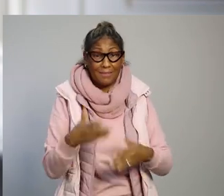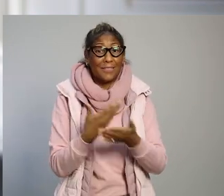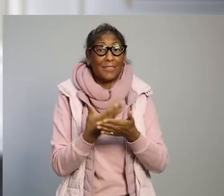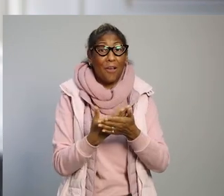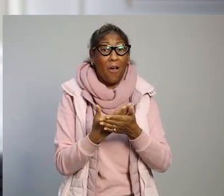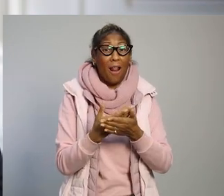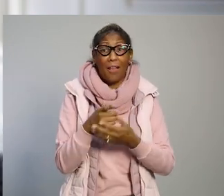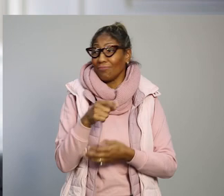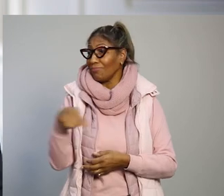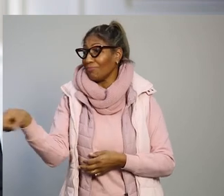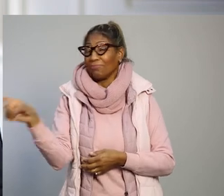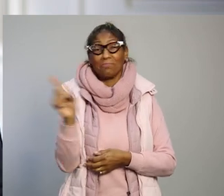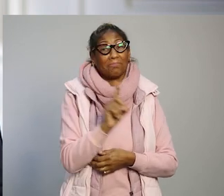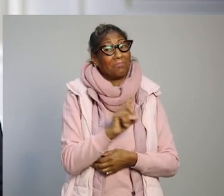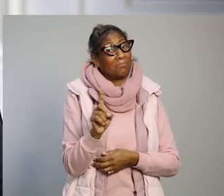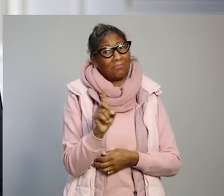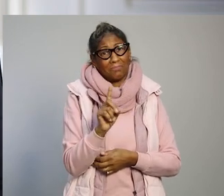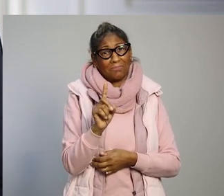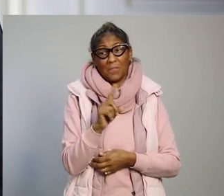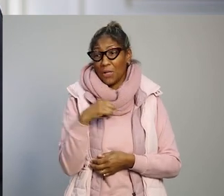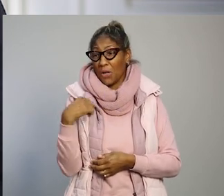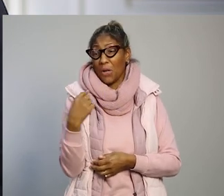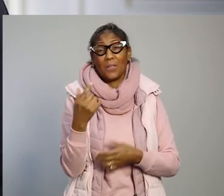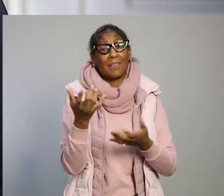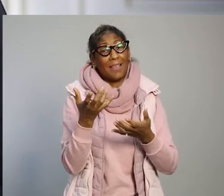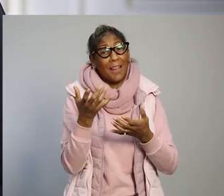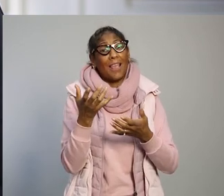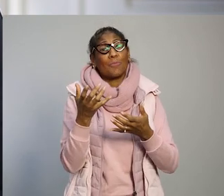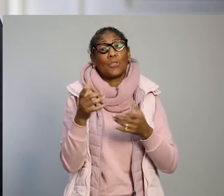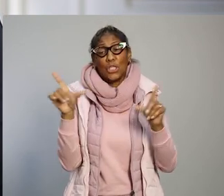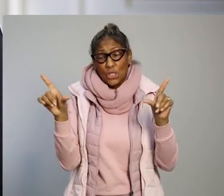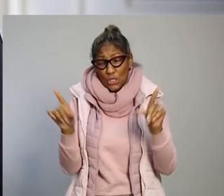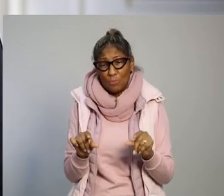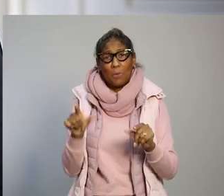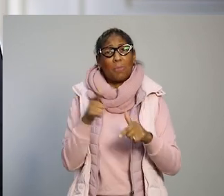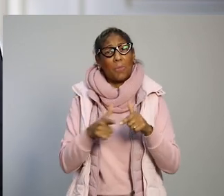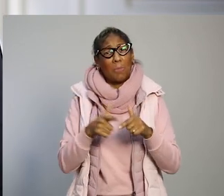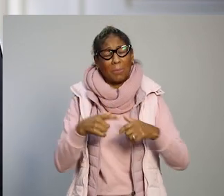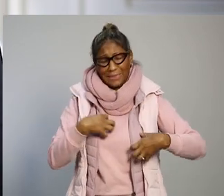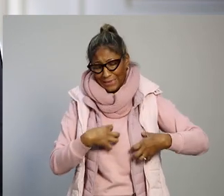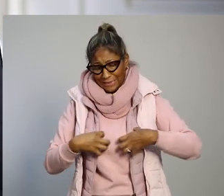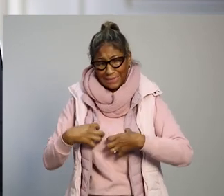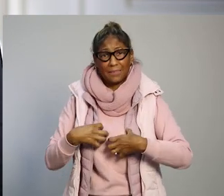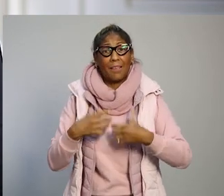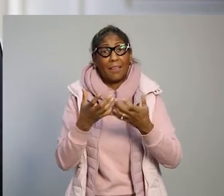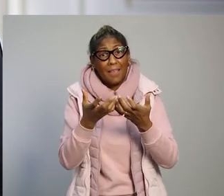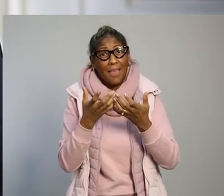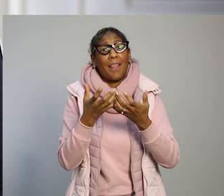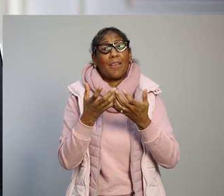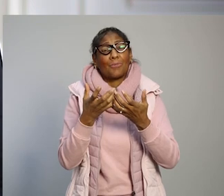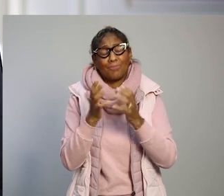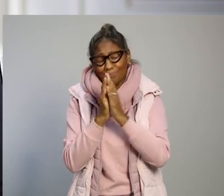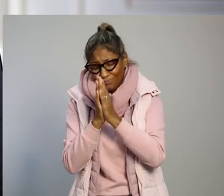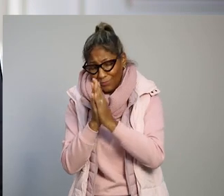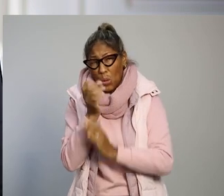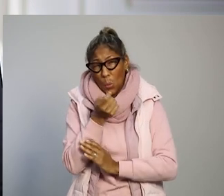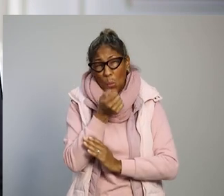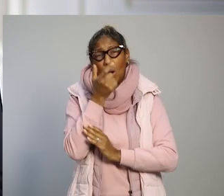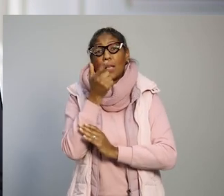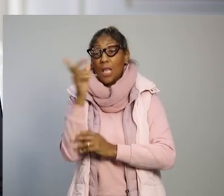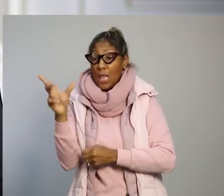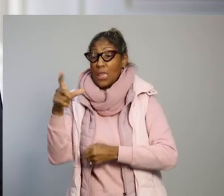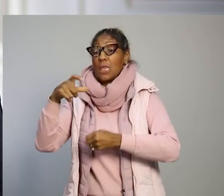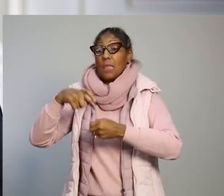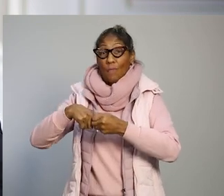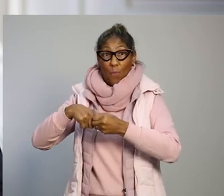crianças estão perdendo aulas. Nós trabalhamos para minimizar esses efeitos e vamos trabalhar ainda para retomar a